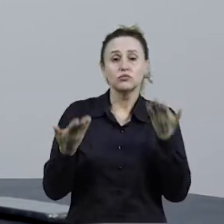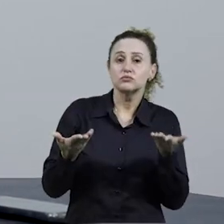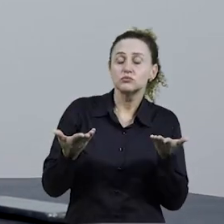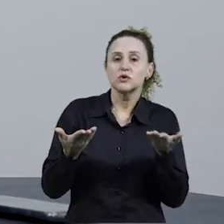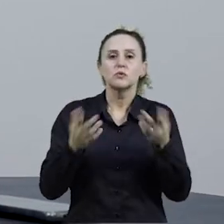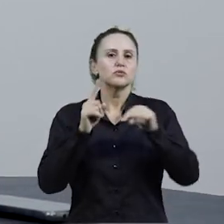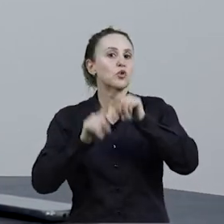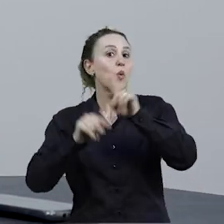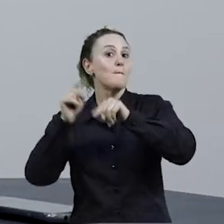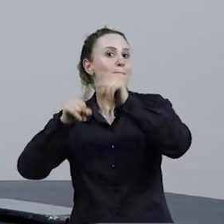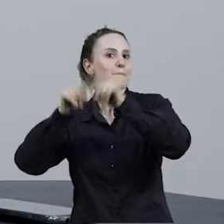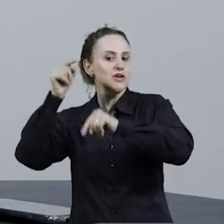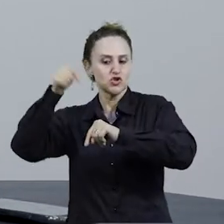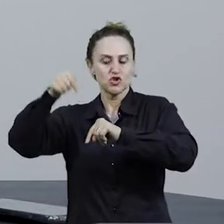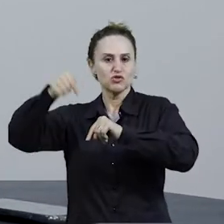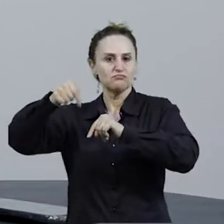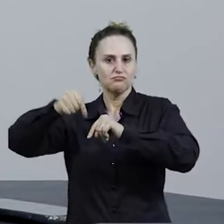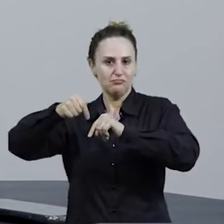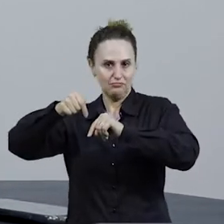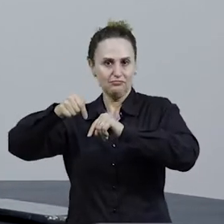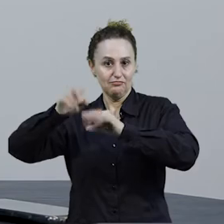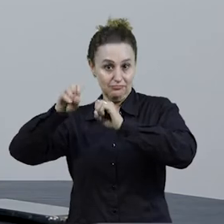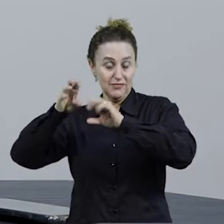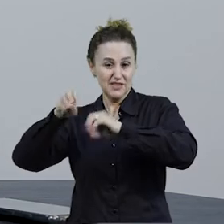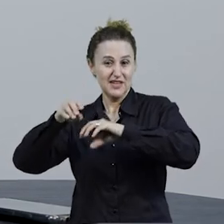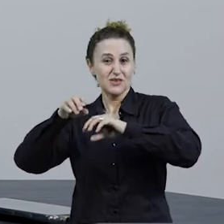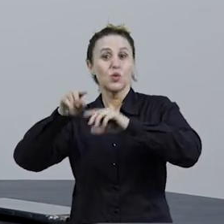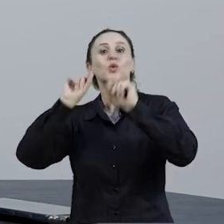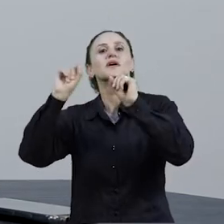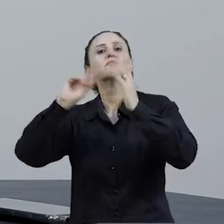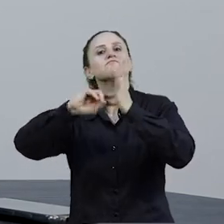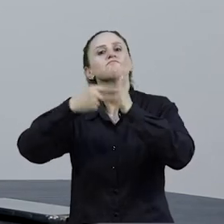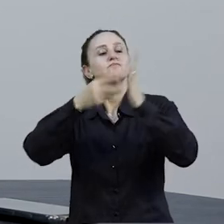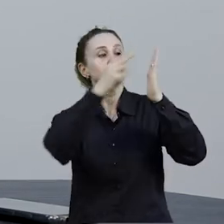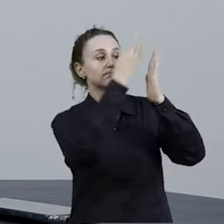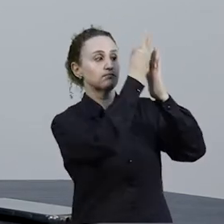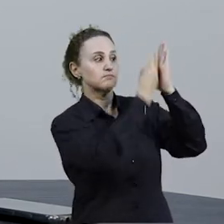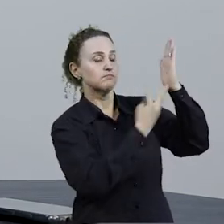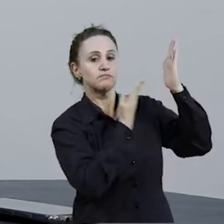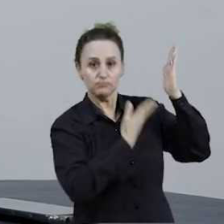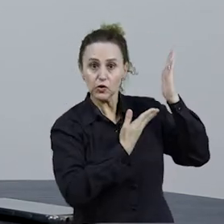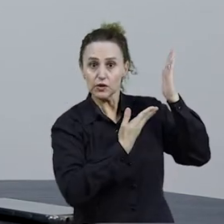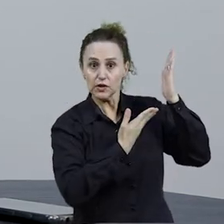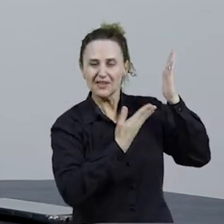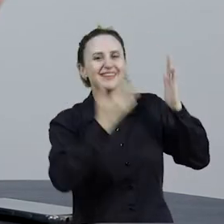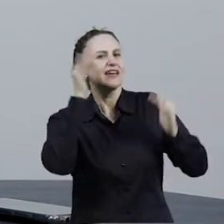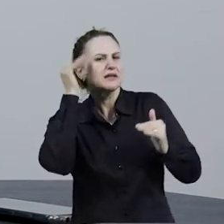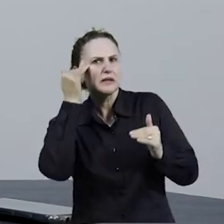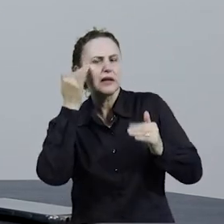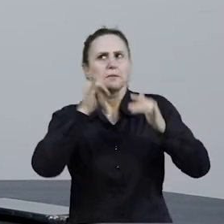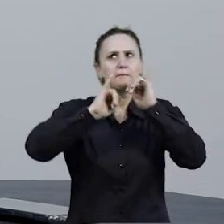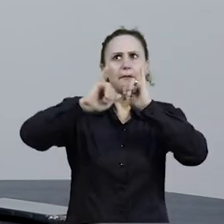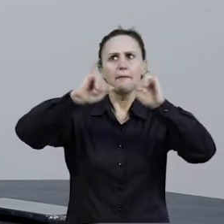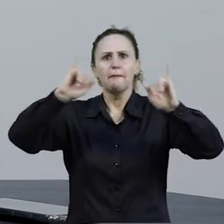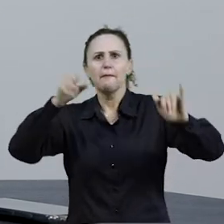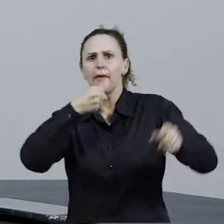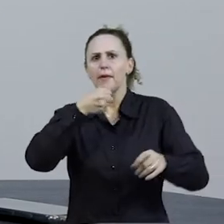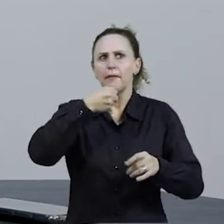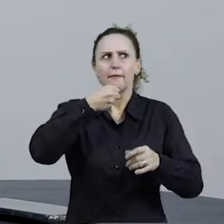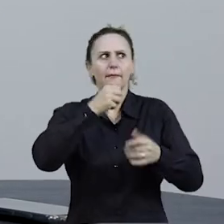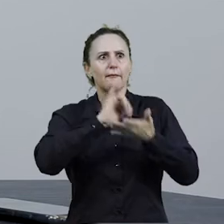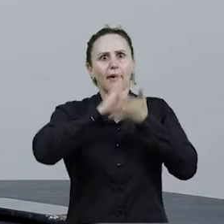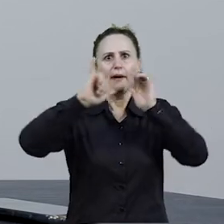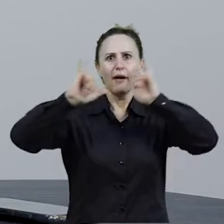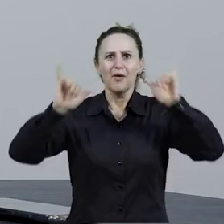objeto de ensino. Vem pensando que objeto é um texto que vem materializado em diferentes gêneros, que faz a gente entender que é uma notícia, é uma reportagem,